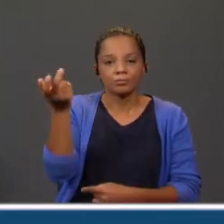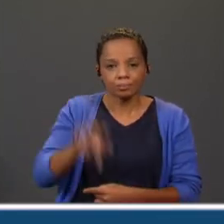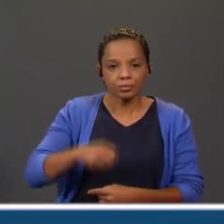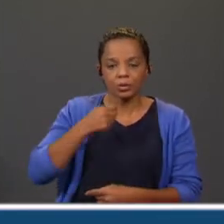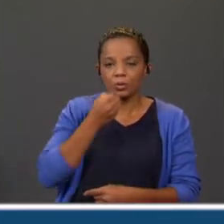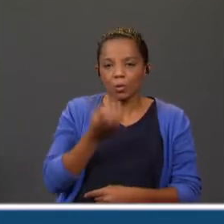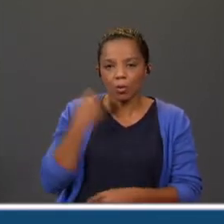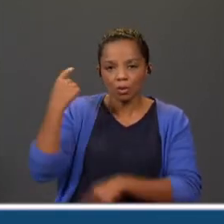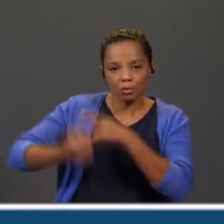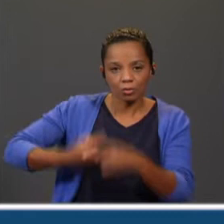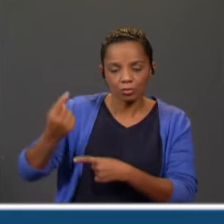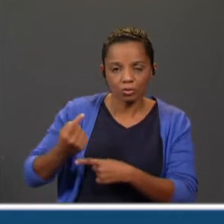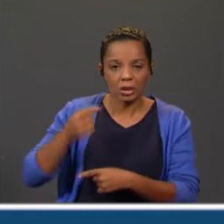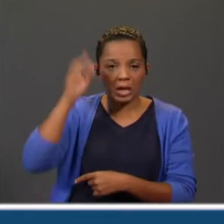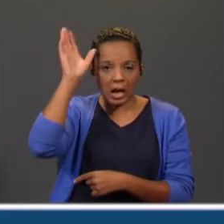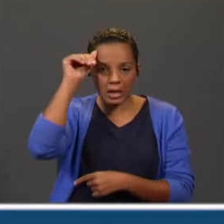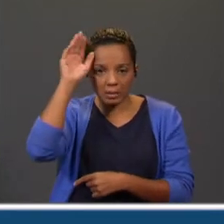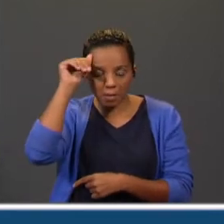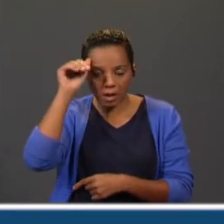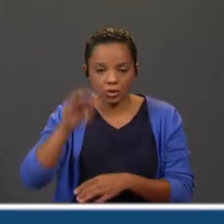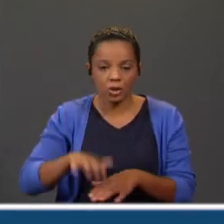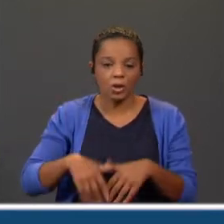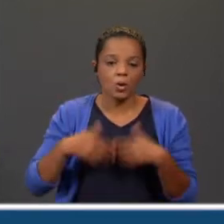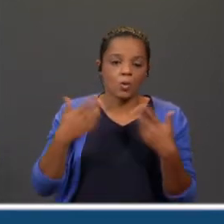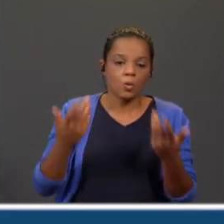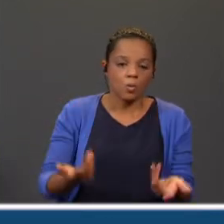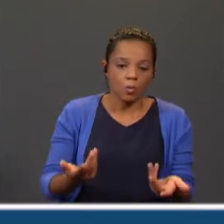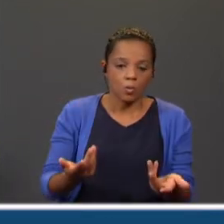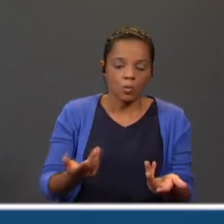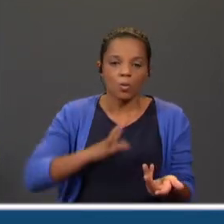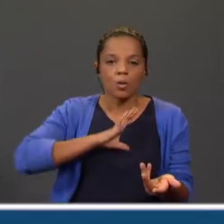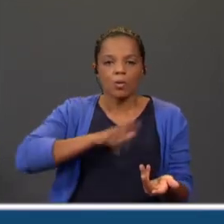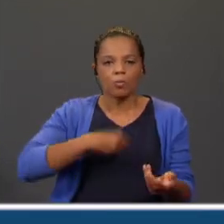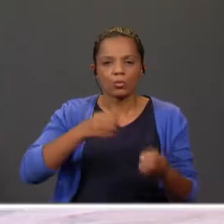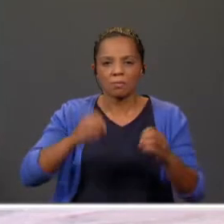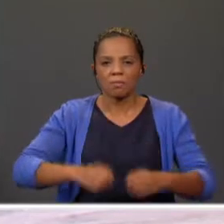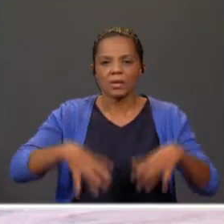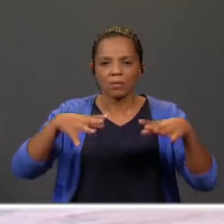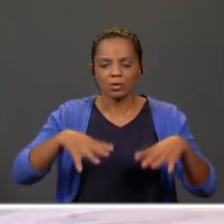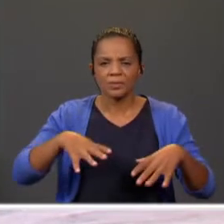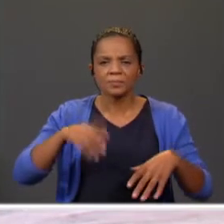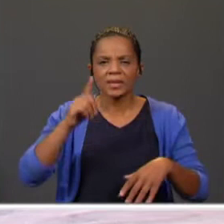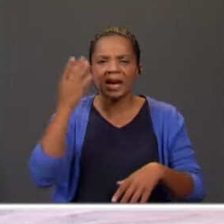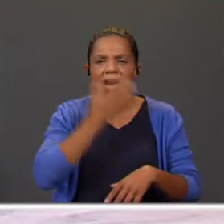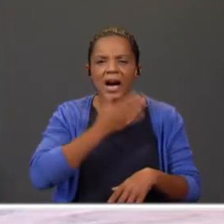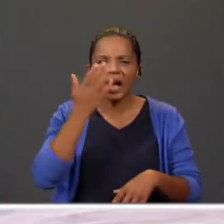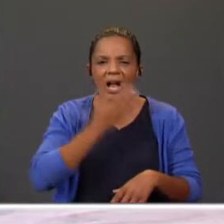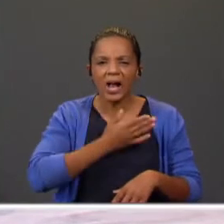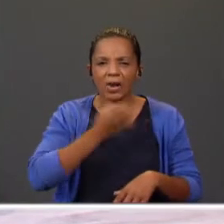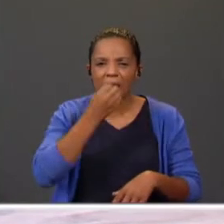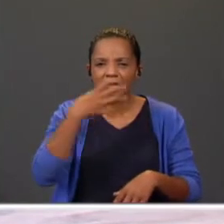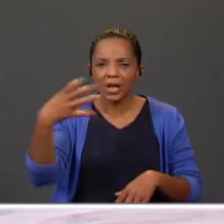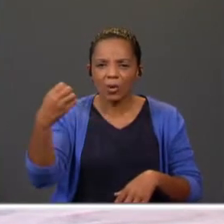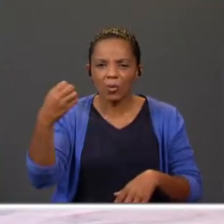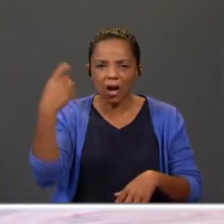nestes contos personagens animais ou personagens do mundo maravilhoso. Quem é que viu o nosso bloco em que entravam os